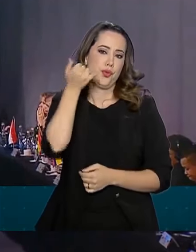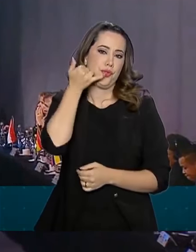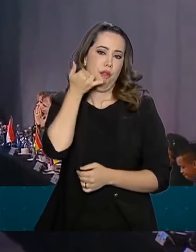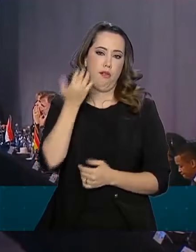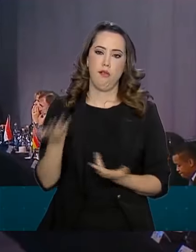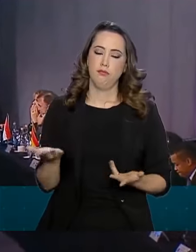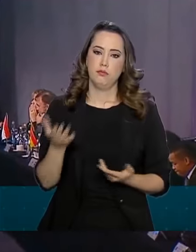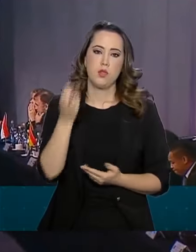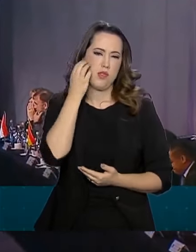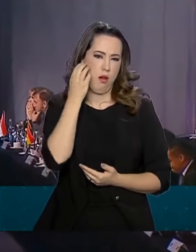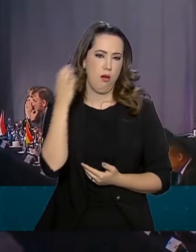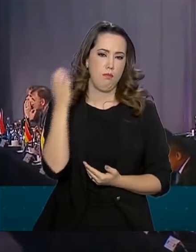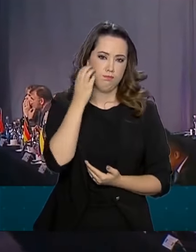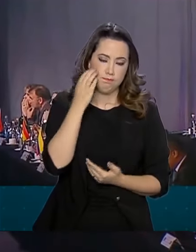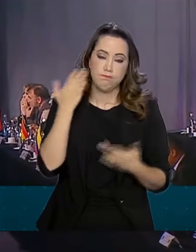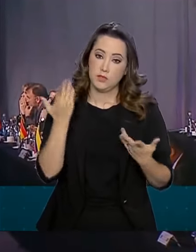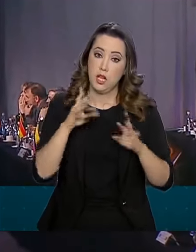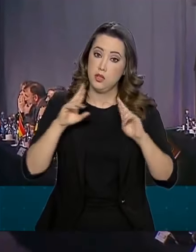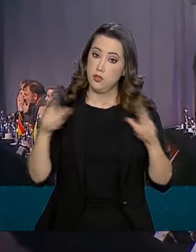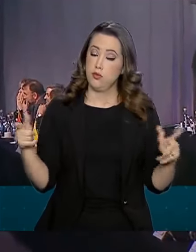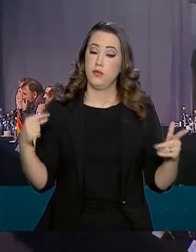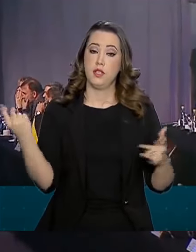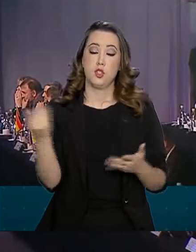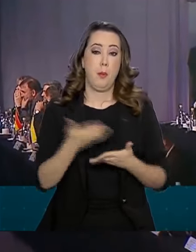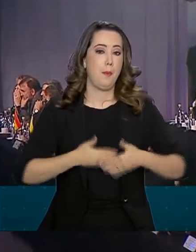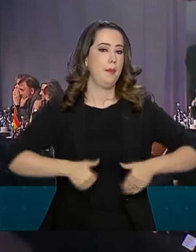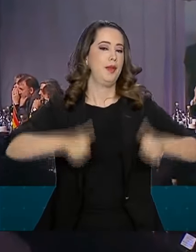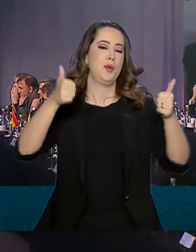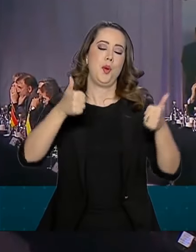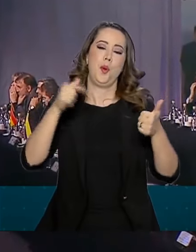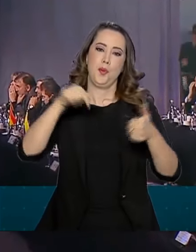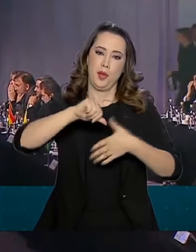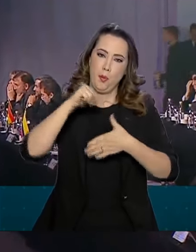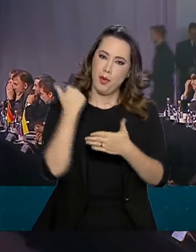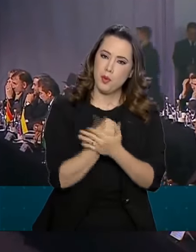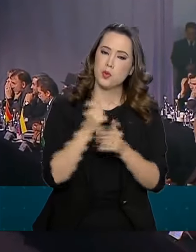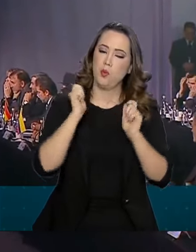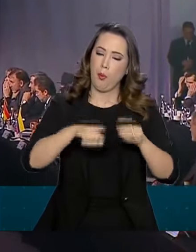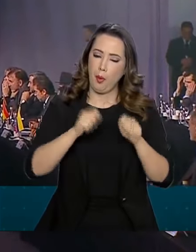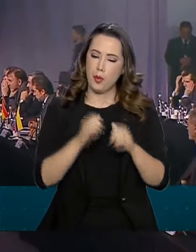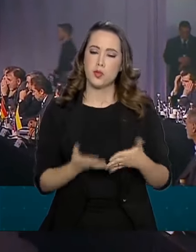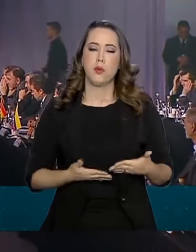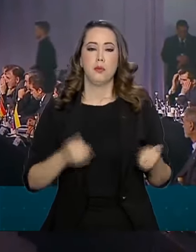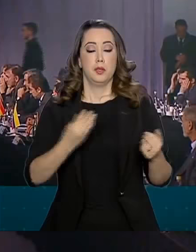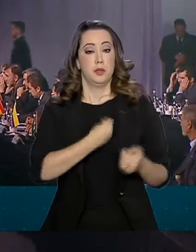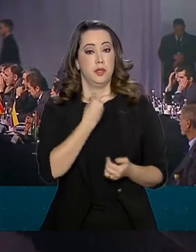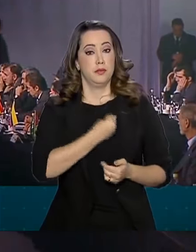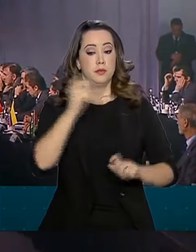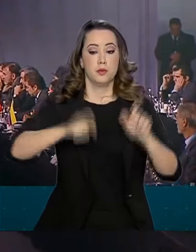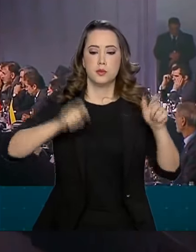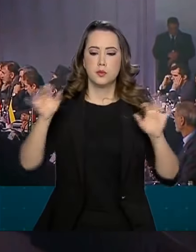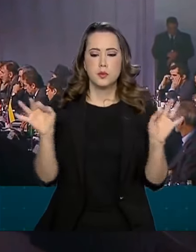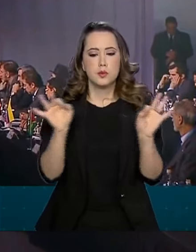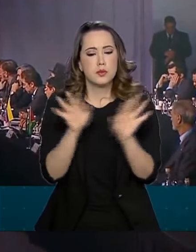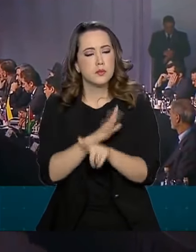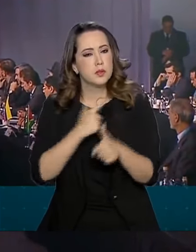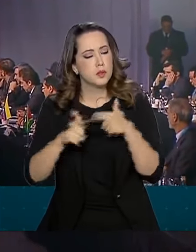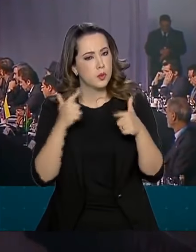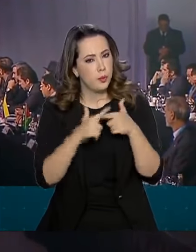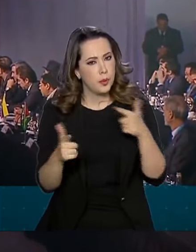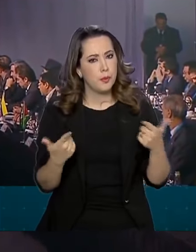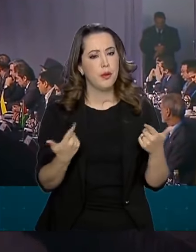Temos aí um exemplo da diferença para melhor que o Mercosul pode fazer no cotidiano do cidadão, eliminando dificuldades e